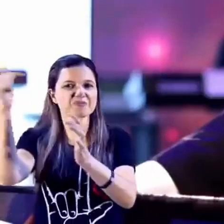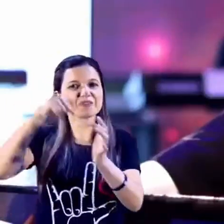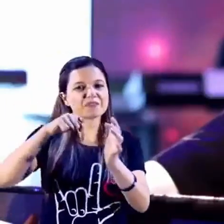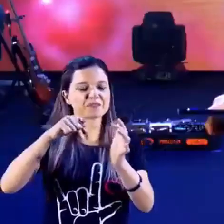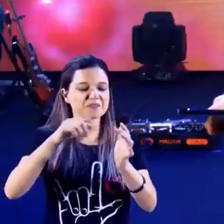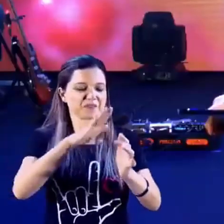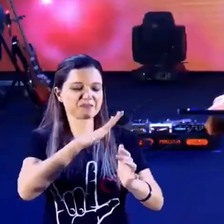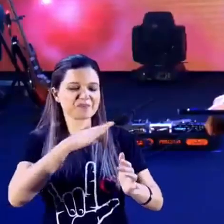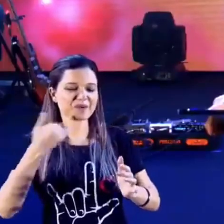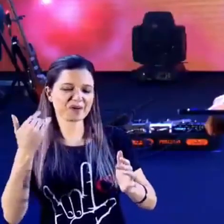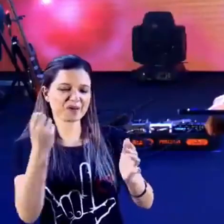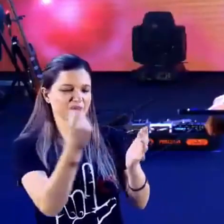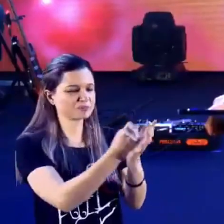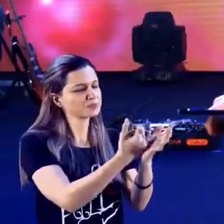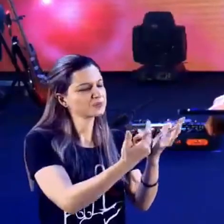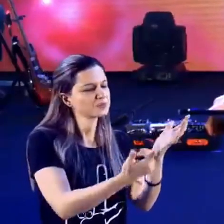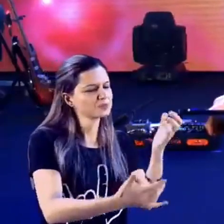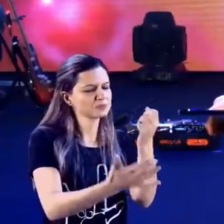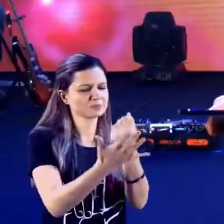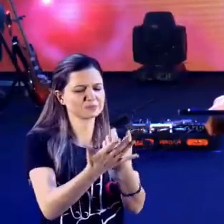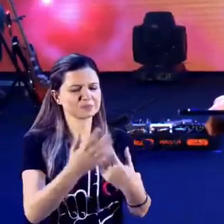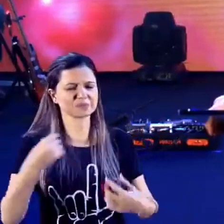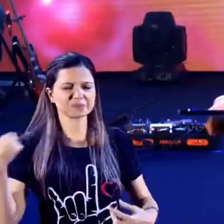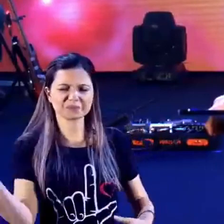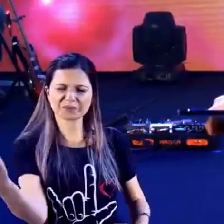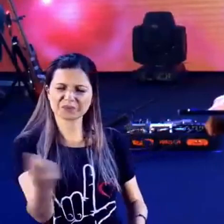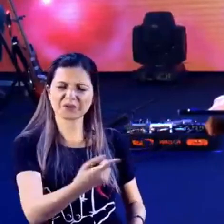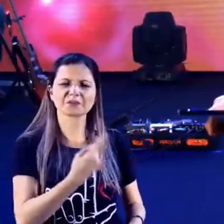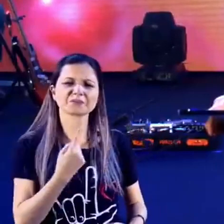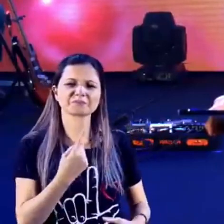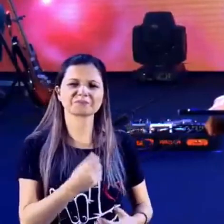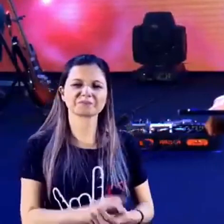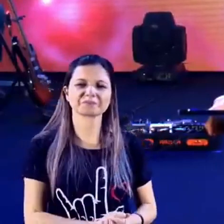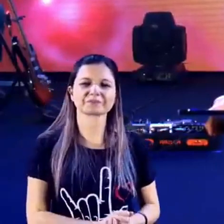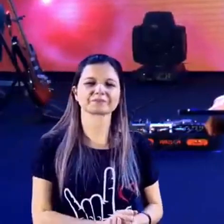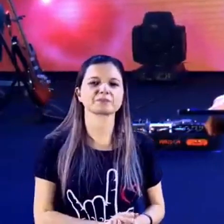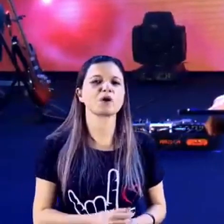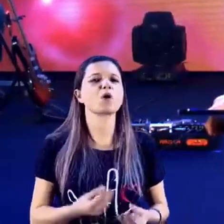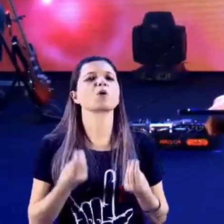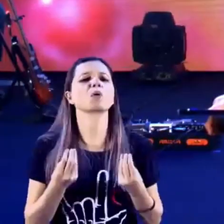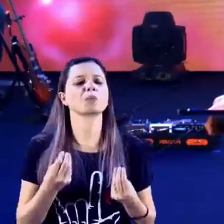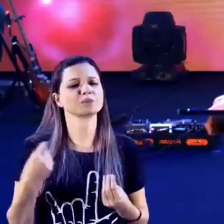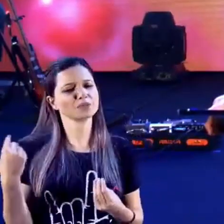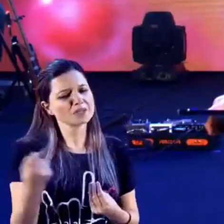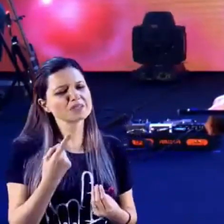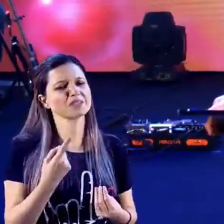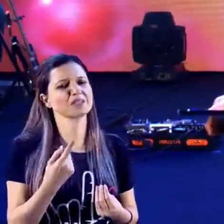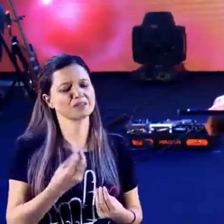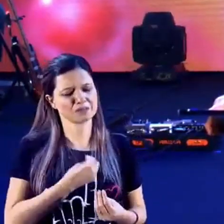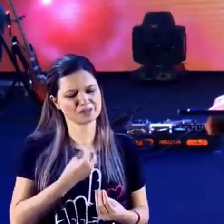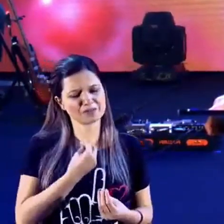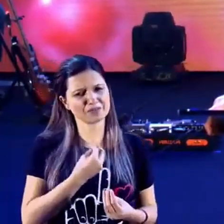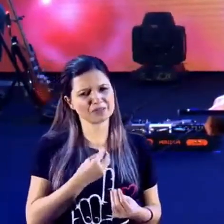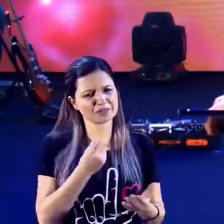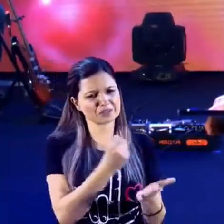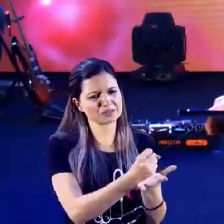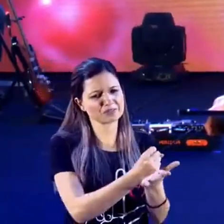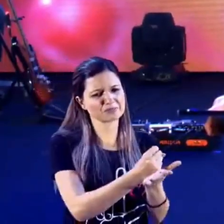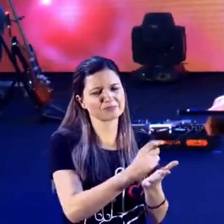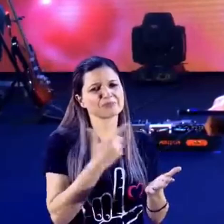Para morrer por mim e por você. Se não fosse esse ato de Jesus Cristo, nós estaremos